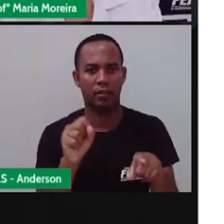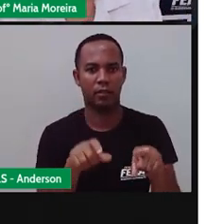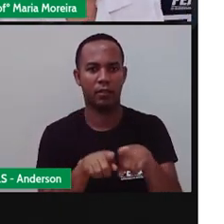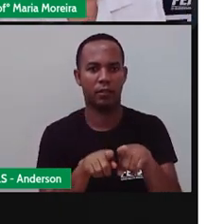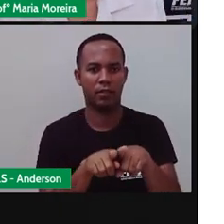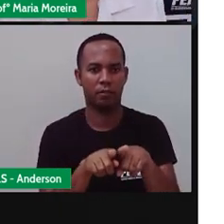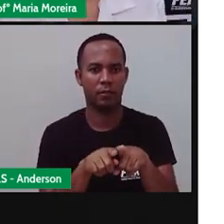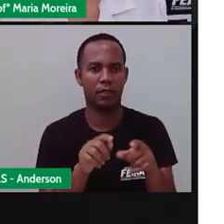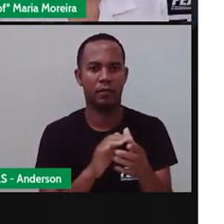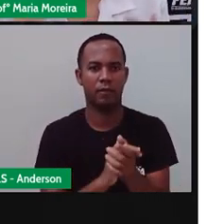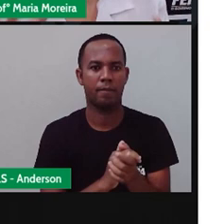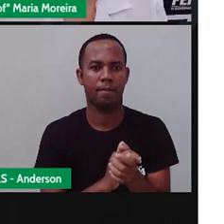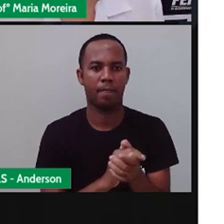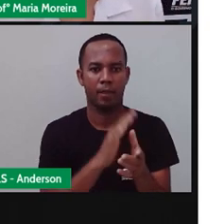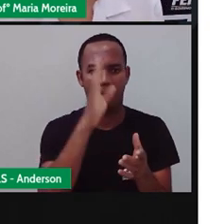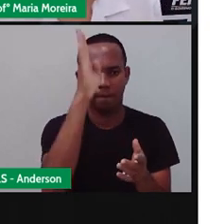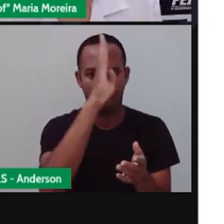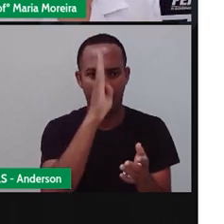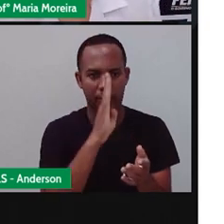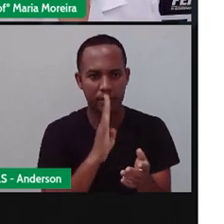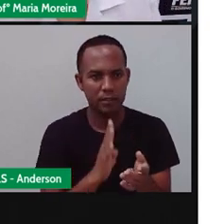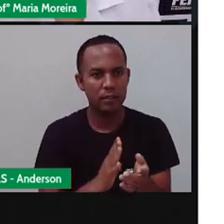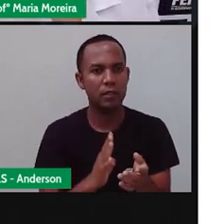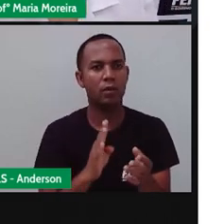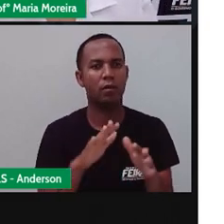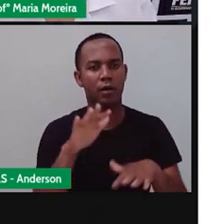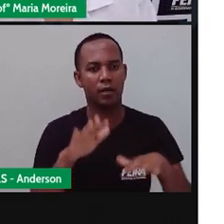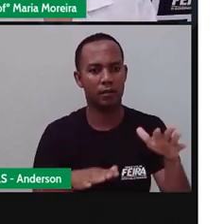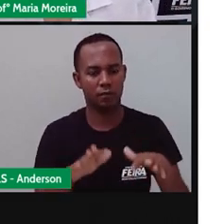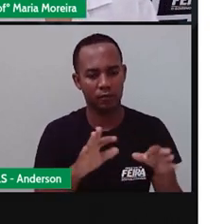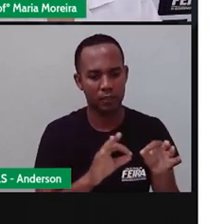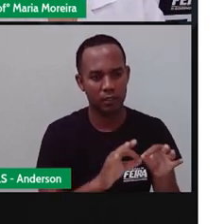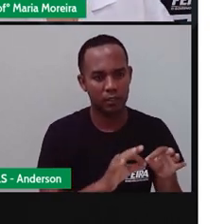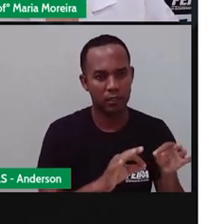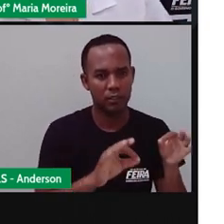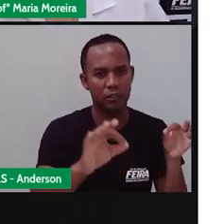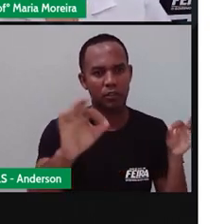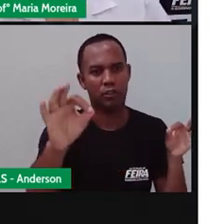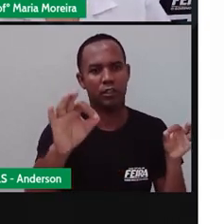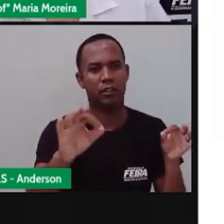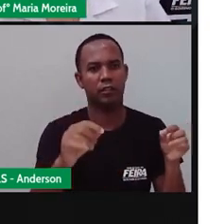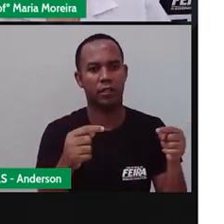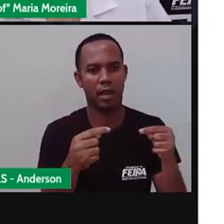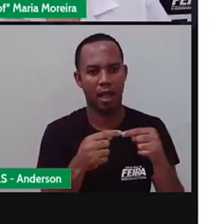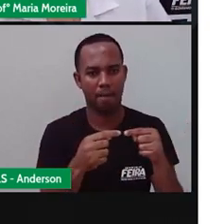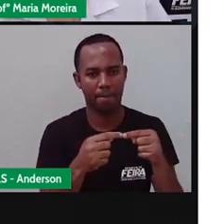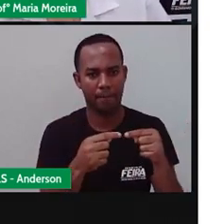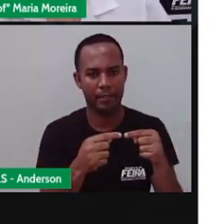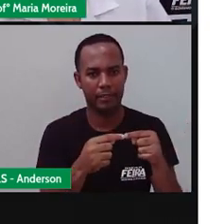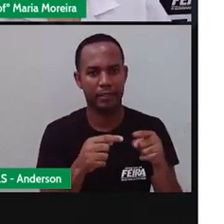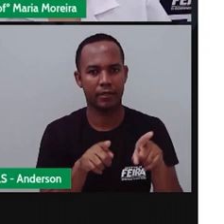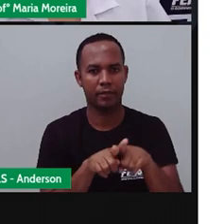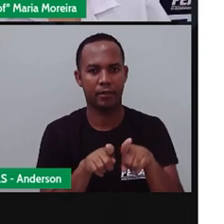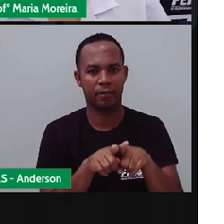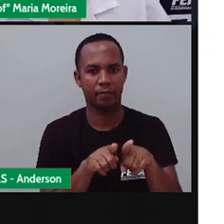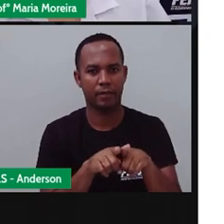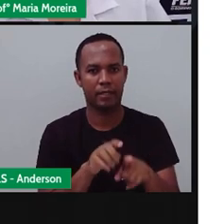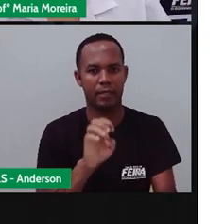que o Brasil já vai estar distante. Então, isso é o quê? A escala. Então, se a gente reparar aqui, ó,